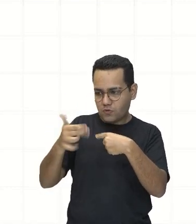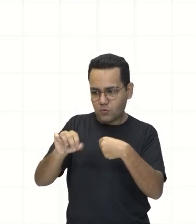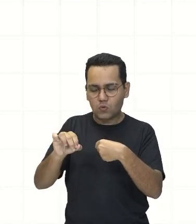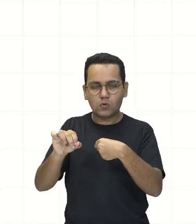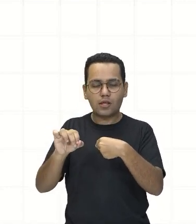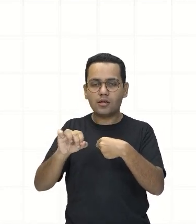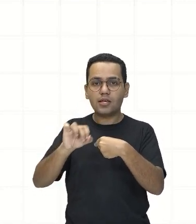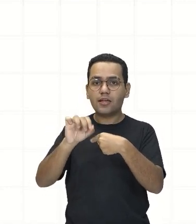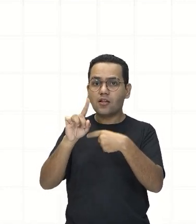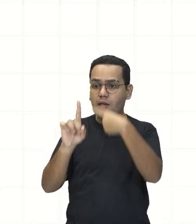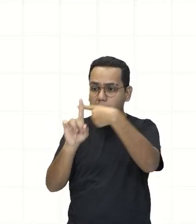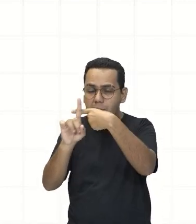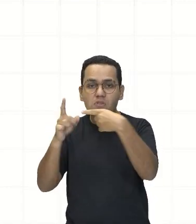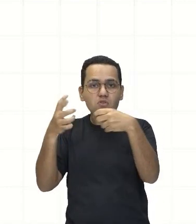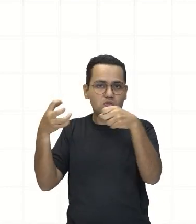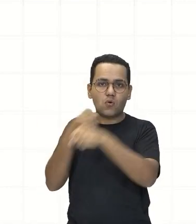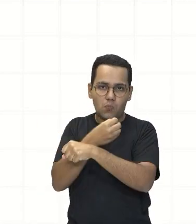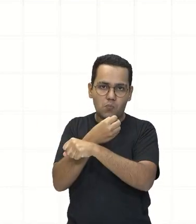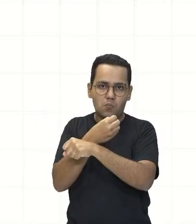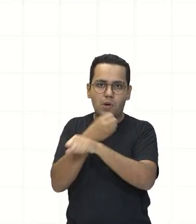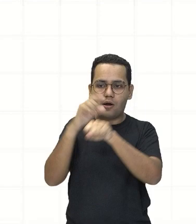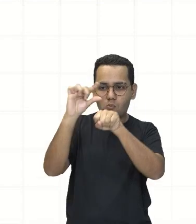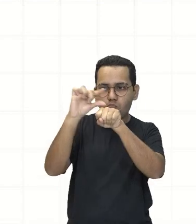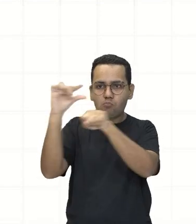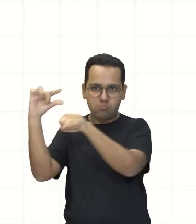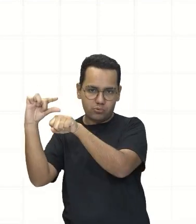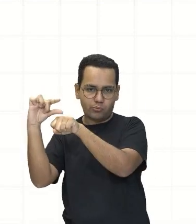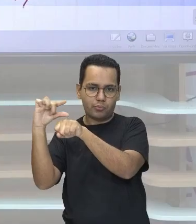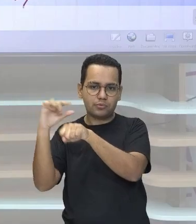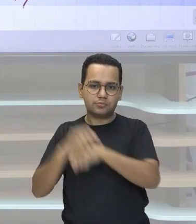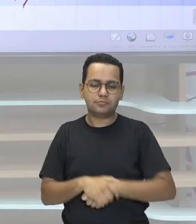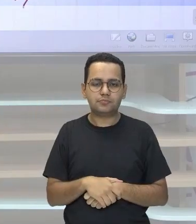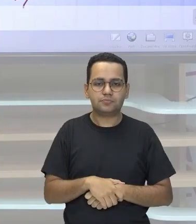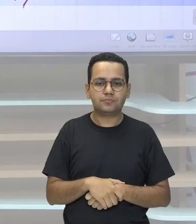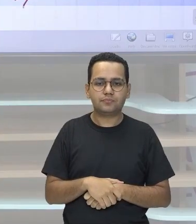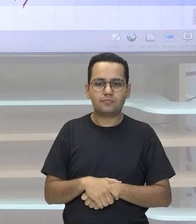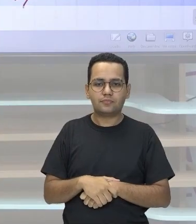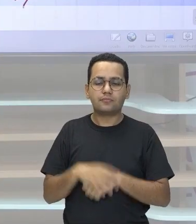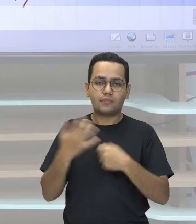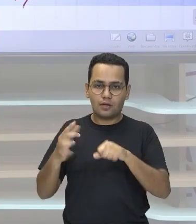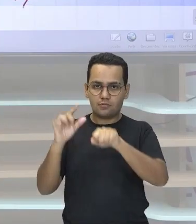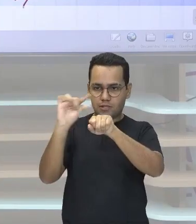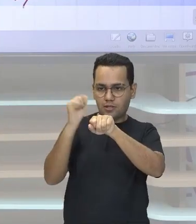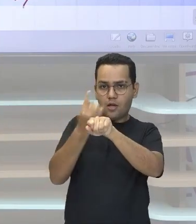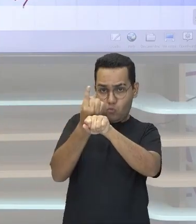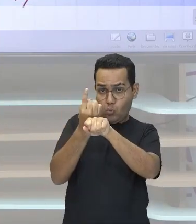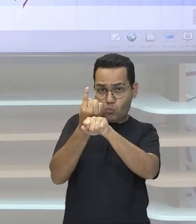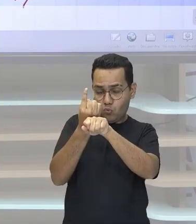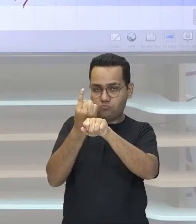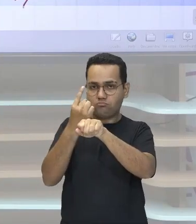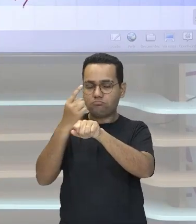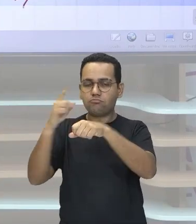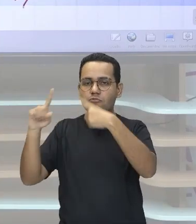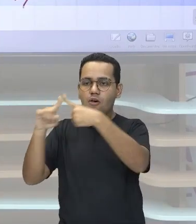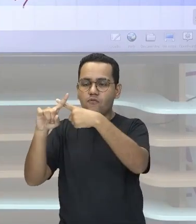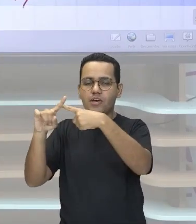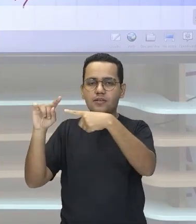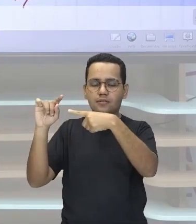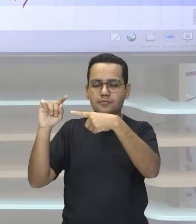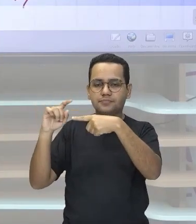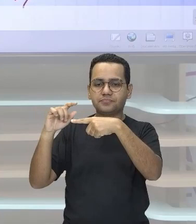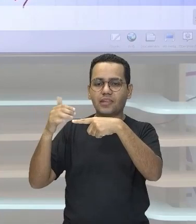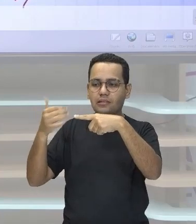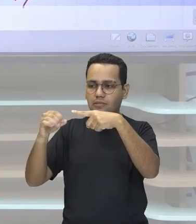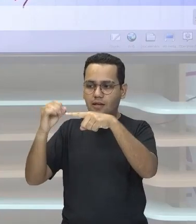número sim Ele ficou em notação científica Certo? Então veja bem Vamos fazer uma